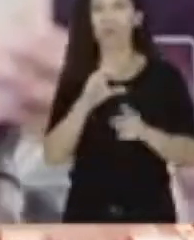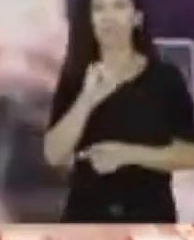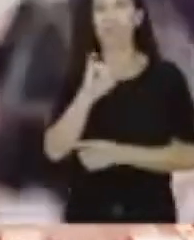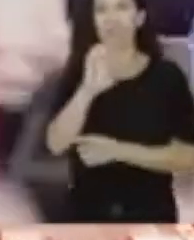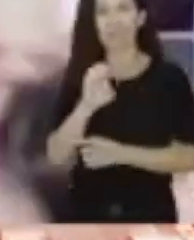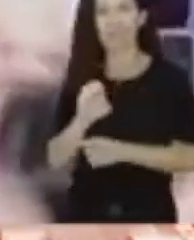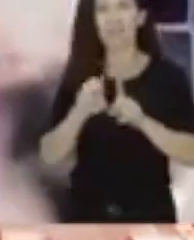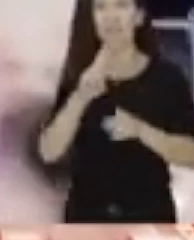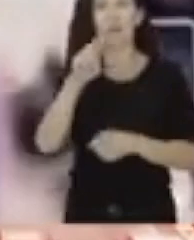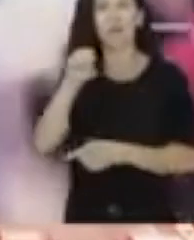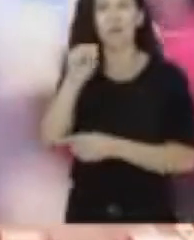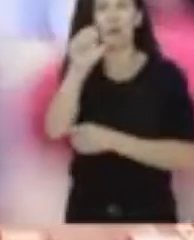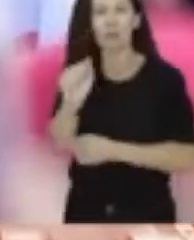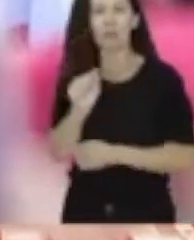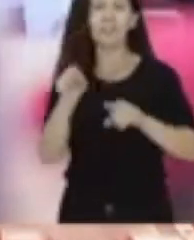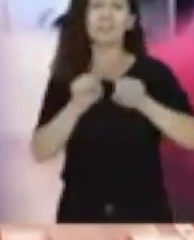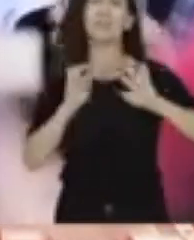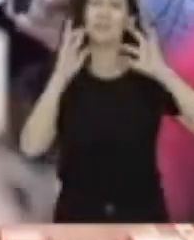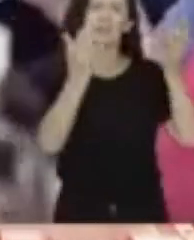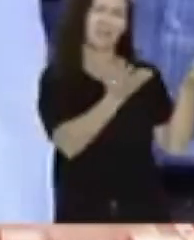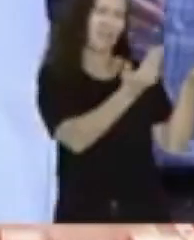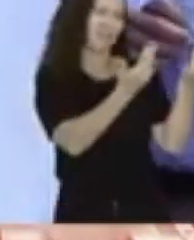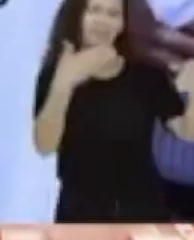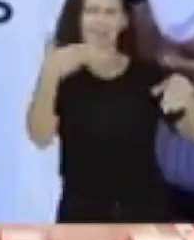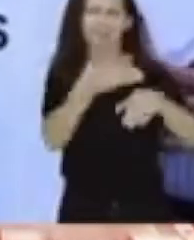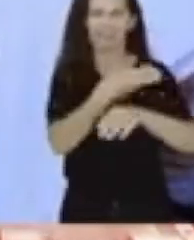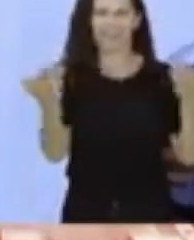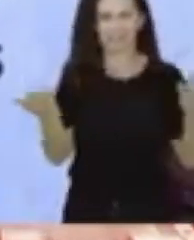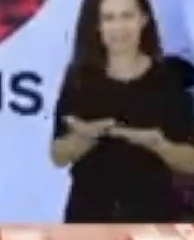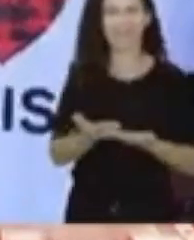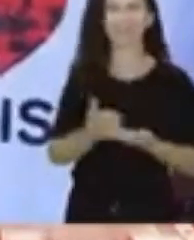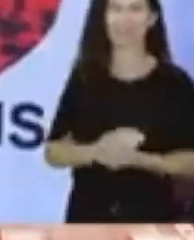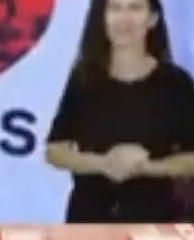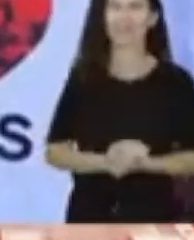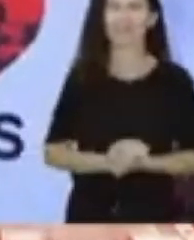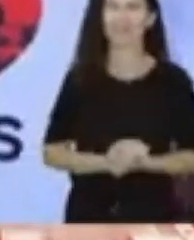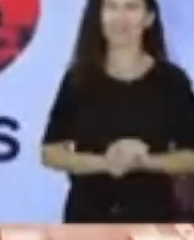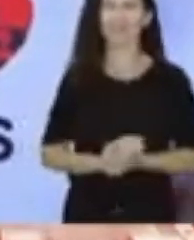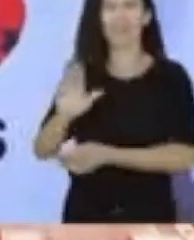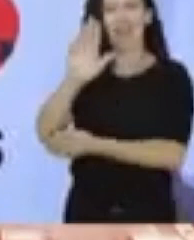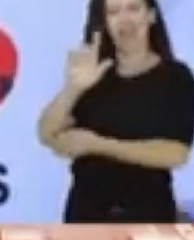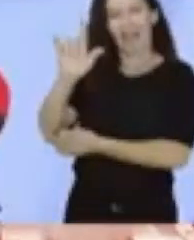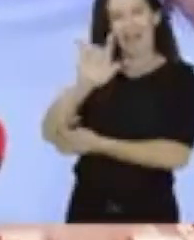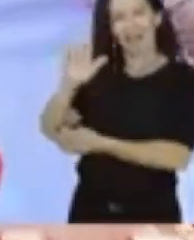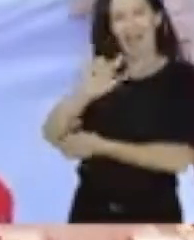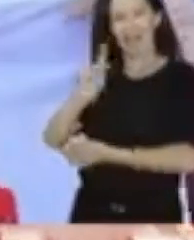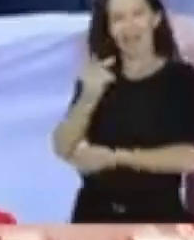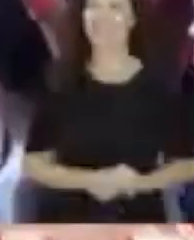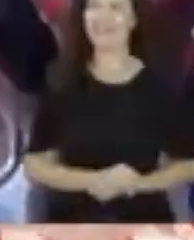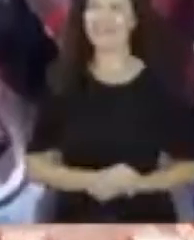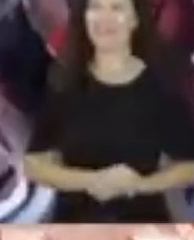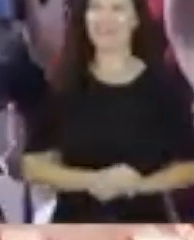a vida real é a seguinte, a terceira via está abaixo dos votos nulos e brancos, nas intenções de voto. Então, ela é uma